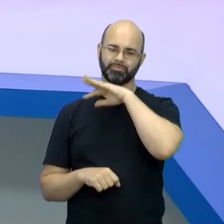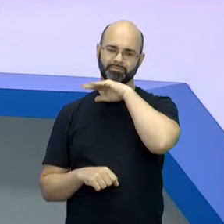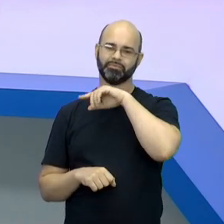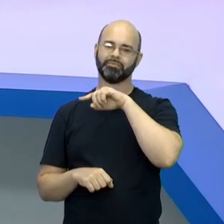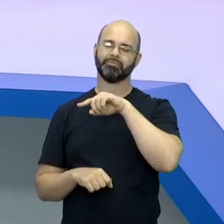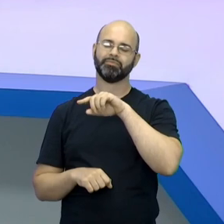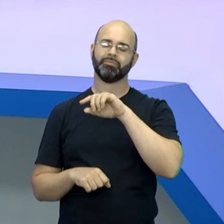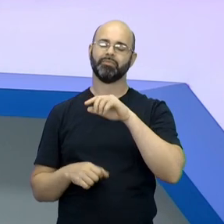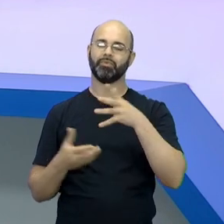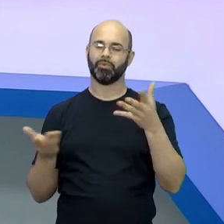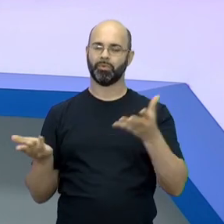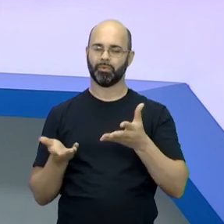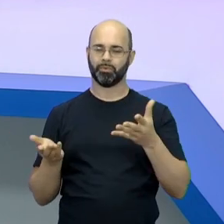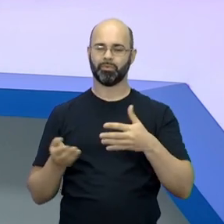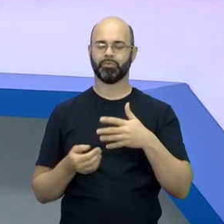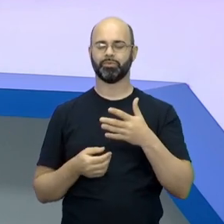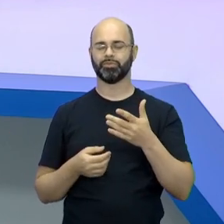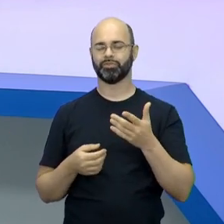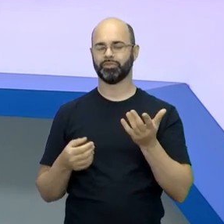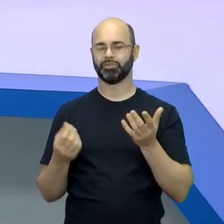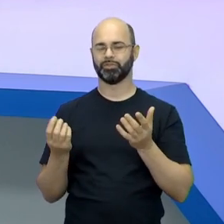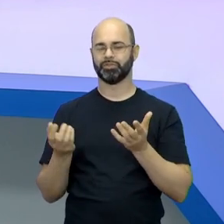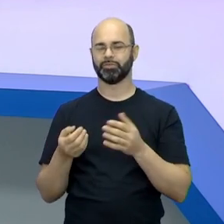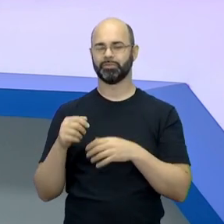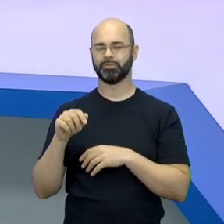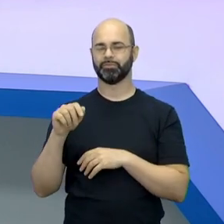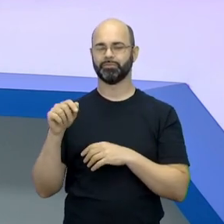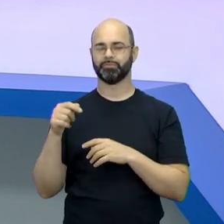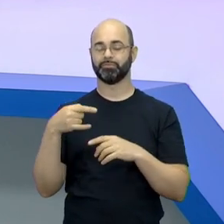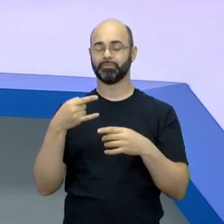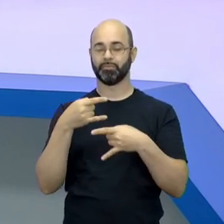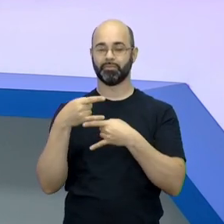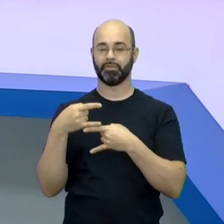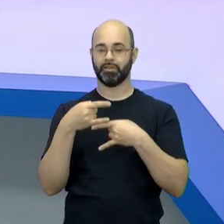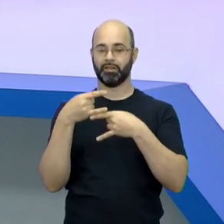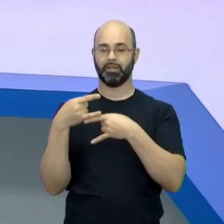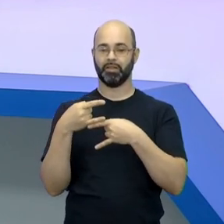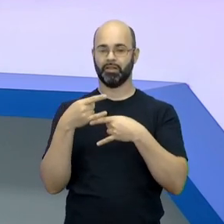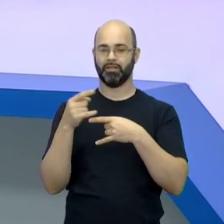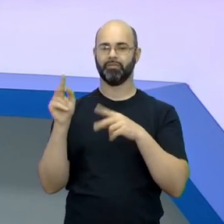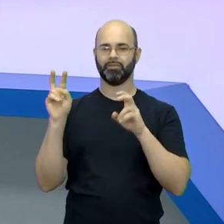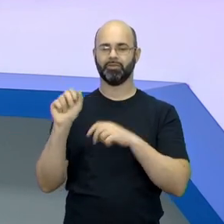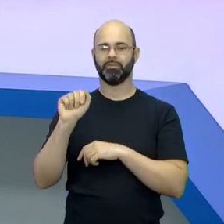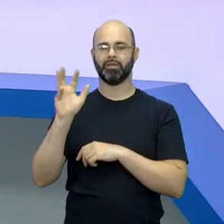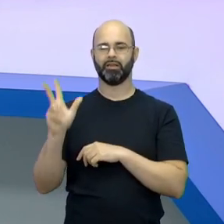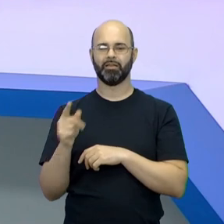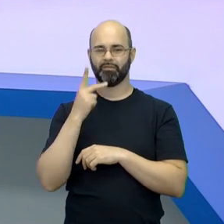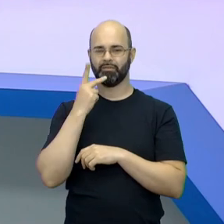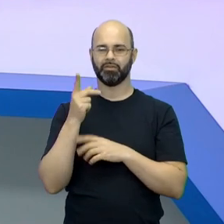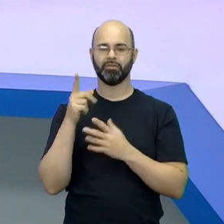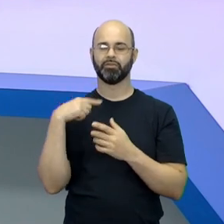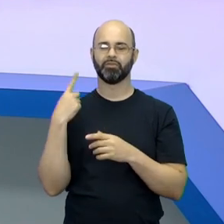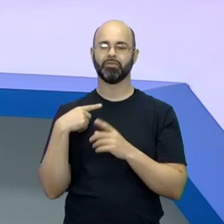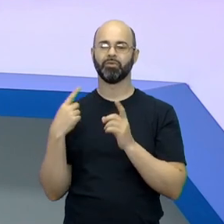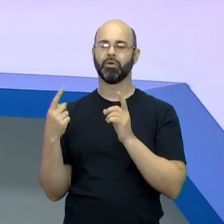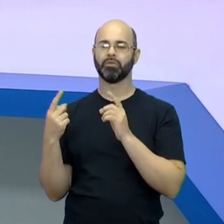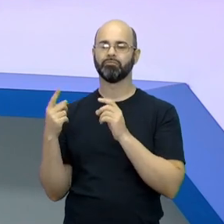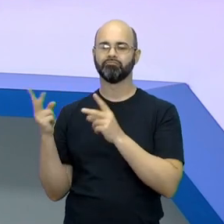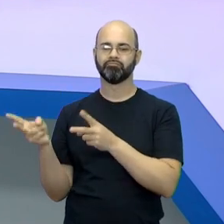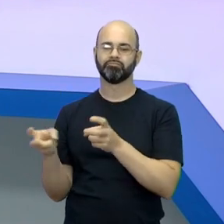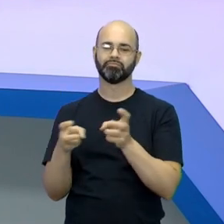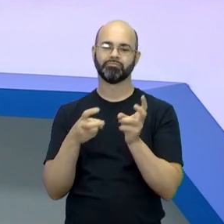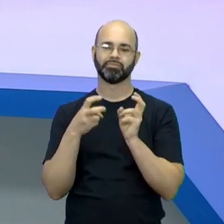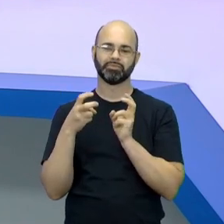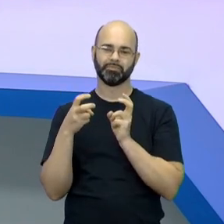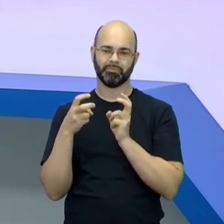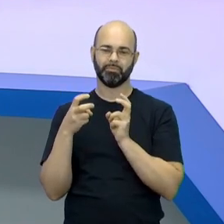ter uma live que a gente vai falar sobre África e uma das discussões que a vai ter é exatamente isso, é essa afroperspectiva que eles chamam. Isso. Que é a